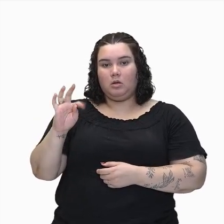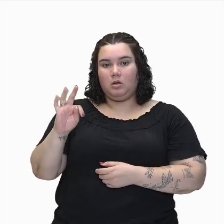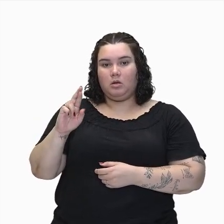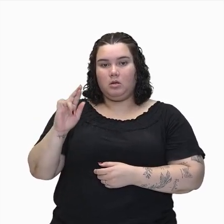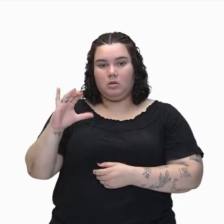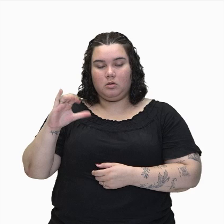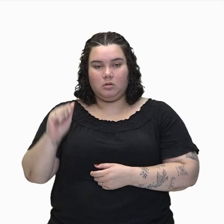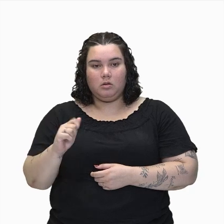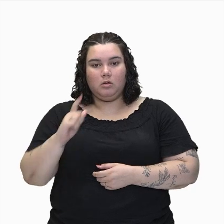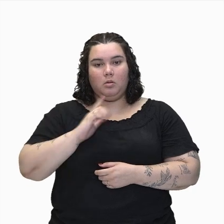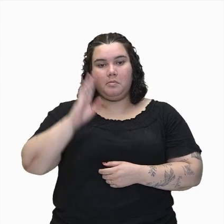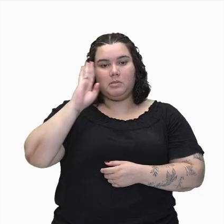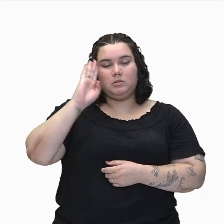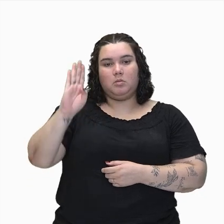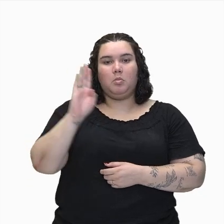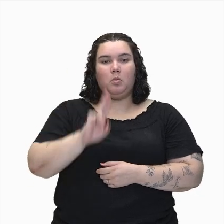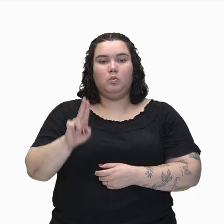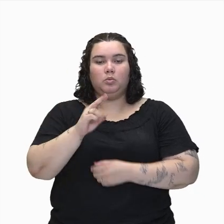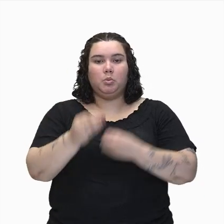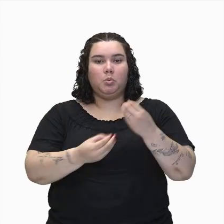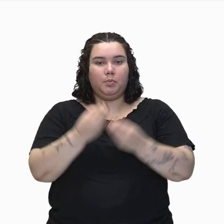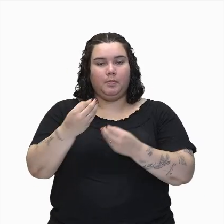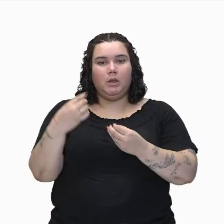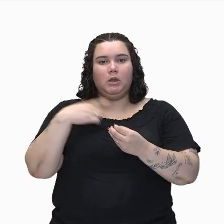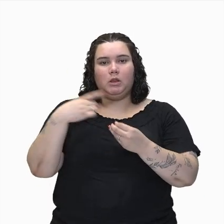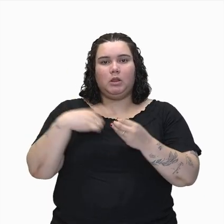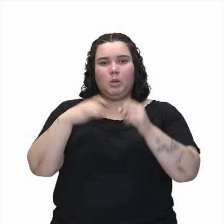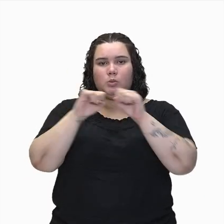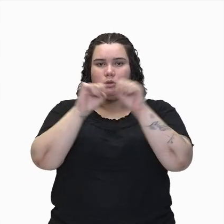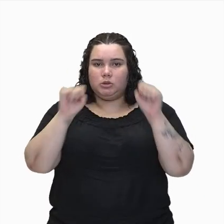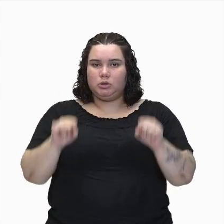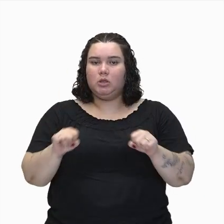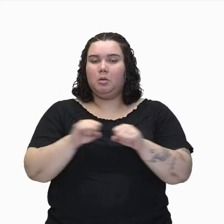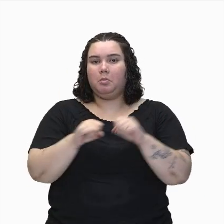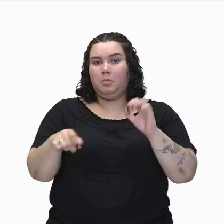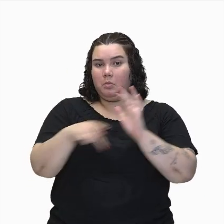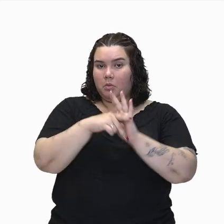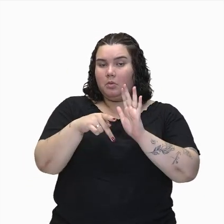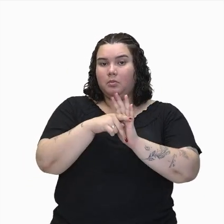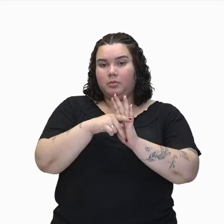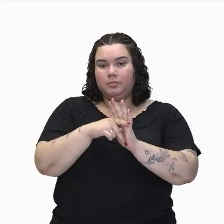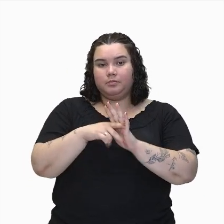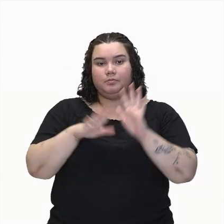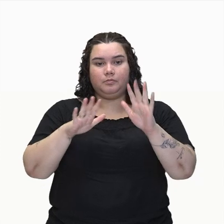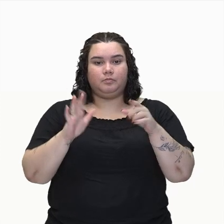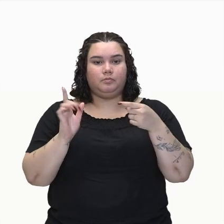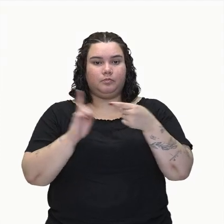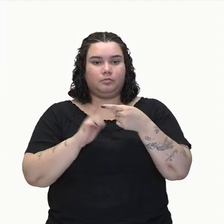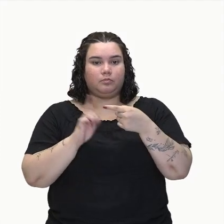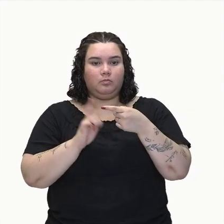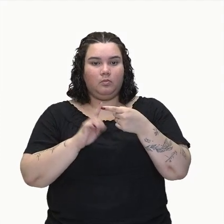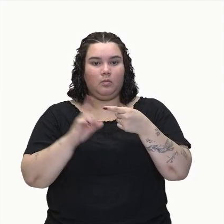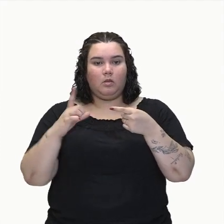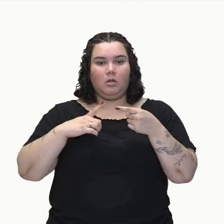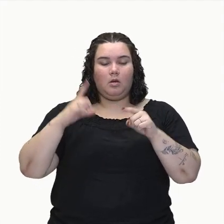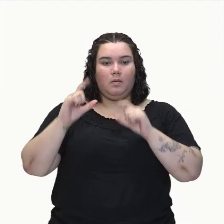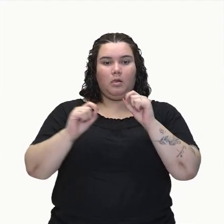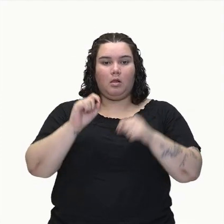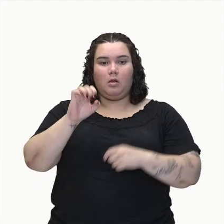seguinte esquema, tá pessoal? Então, primeiro, primeiro, a gente tem aquilo que nós chamamos de energia